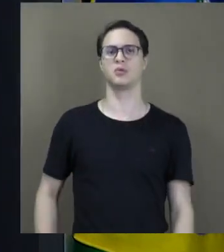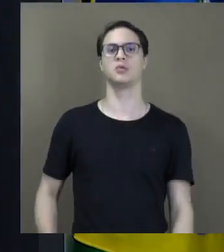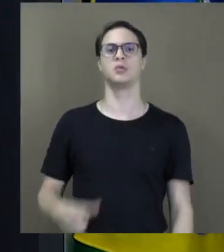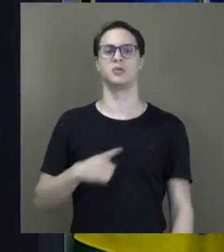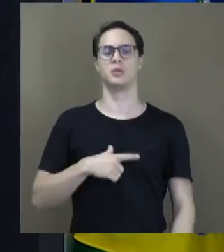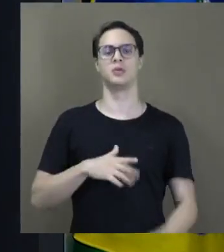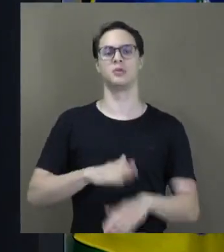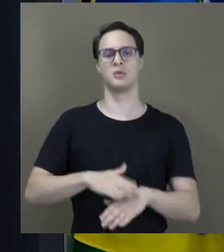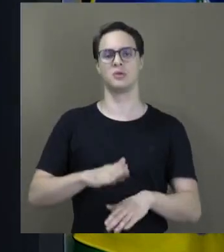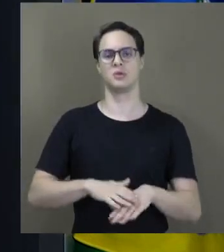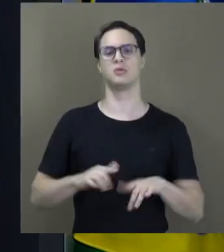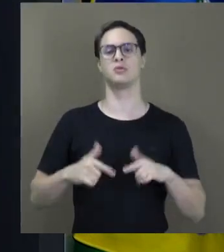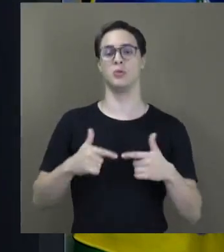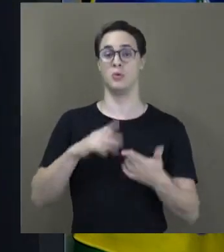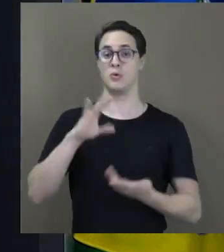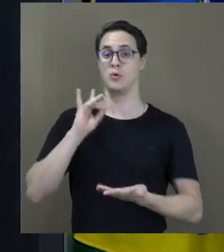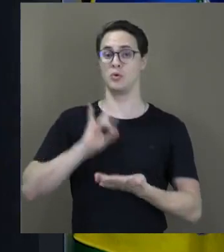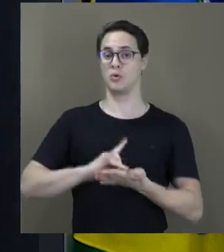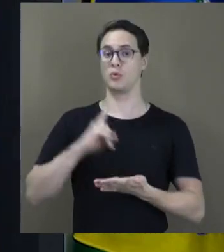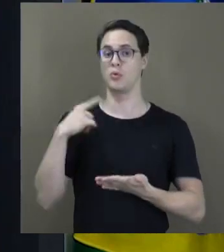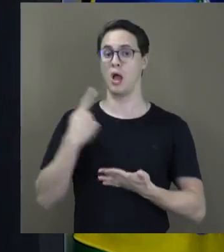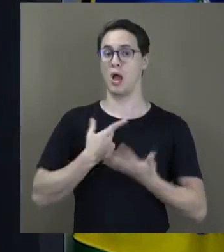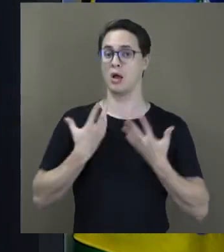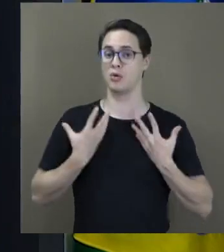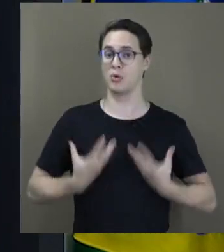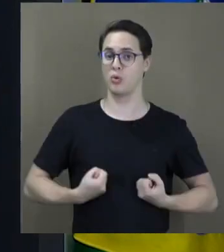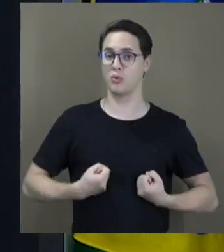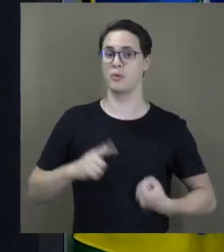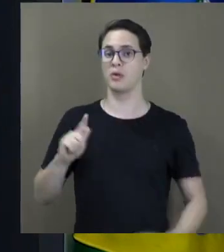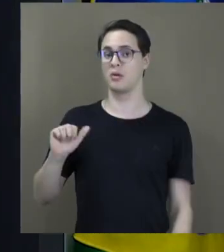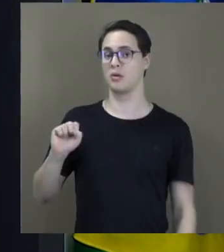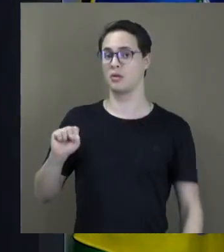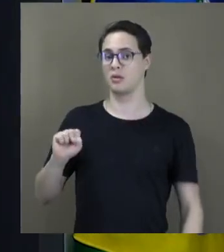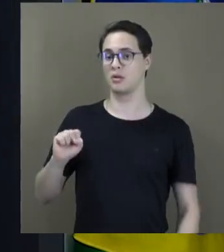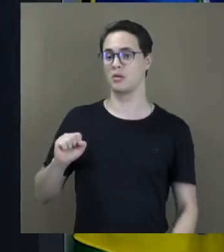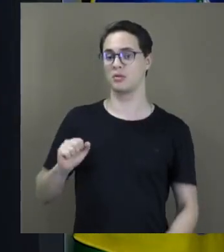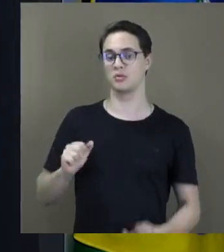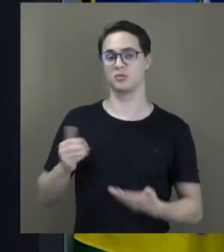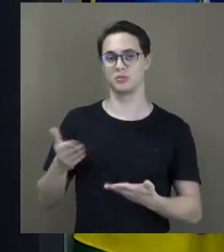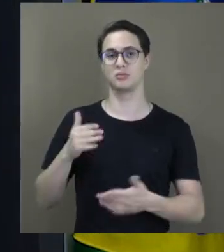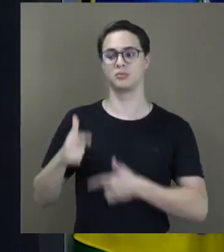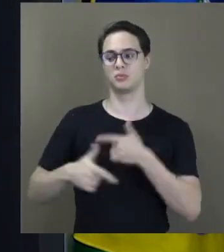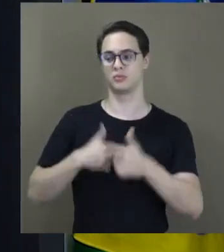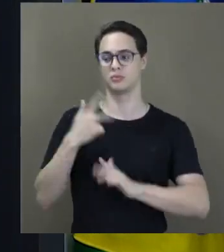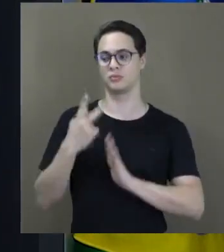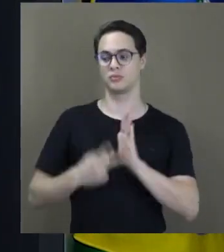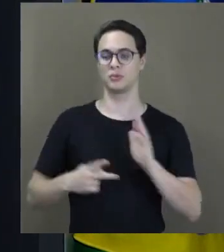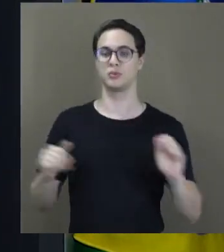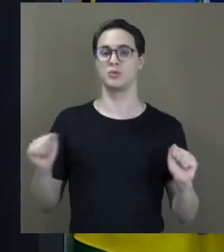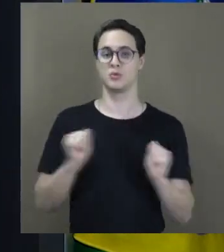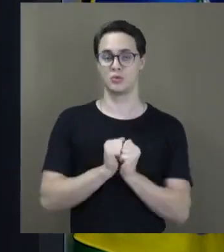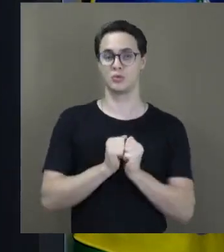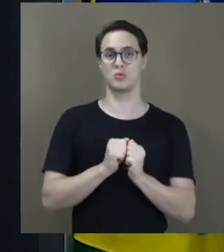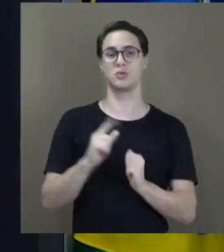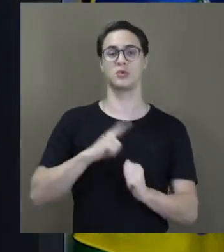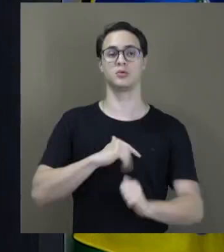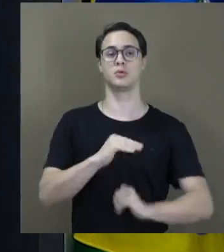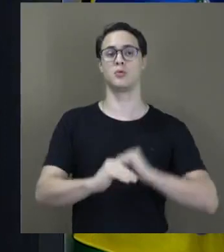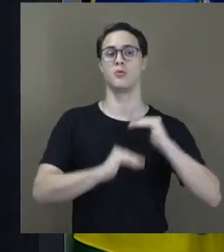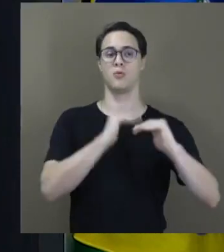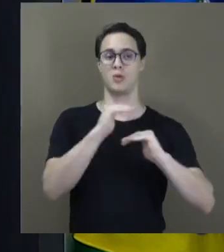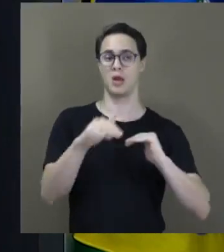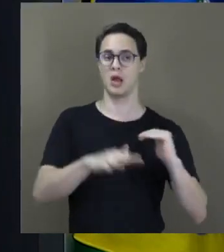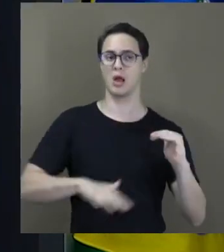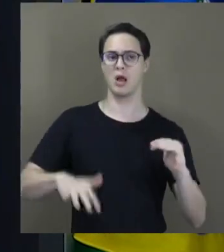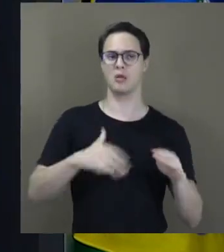parte e que definitivamente assuma o gás para empregar, assuma o desenvolvimento da indústria de